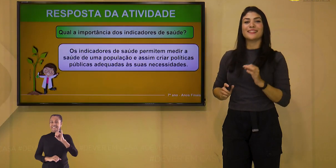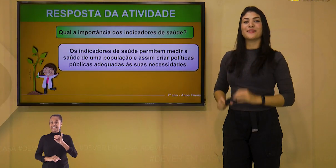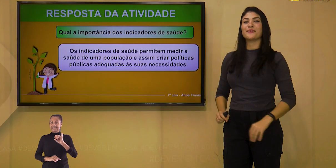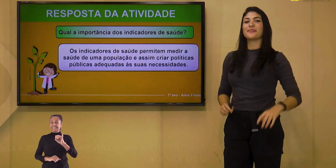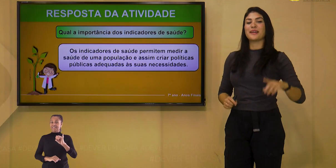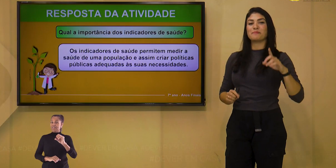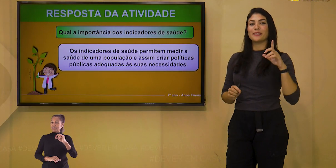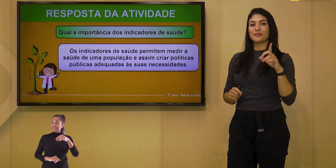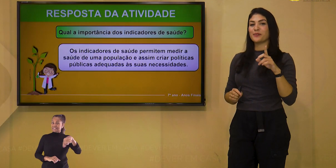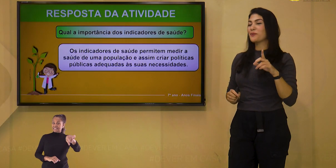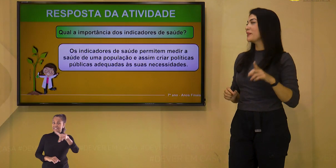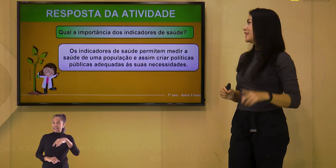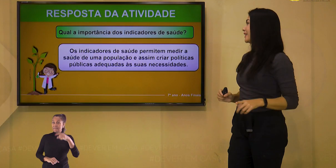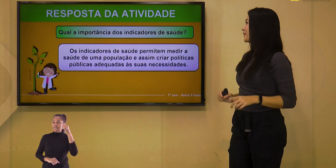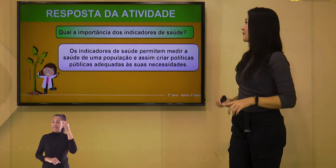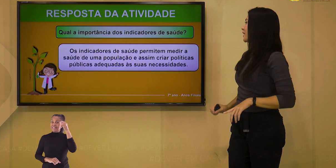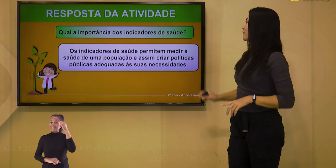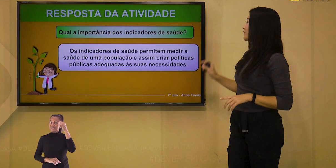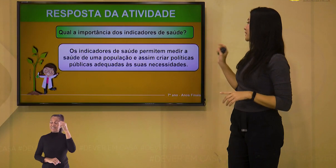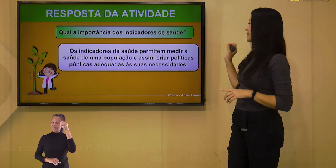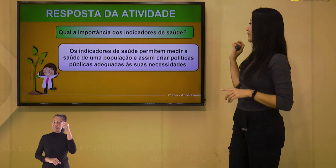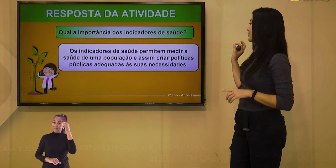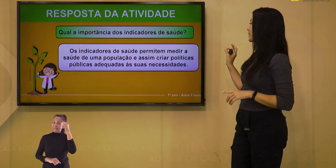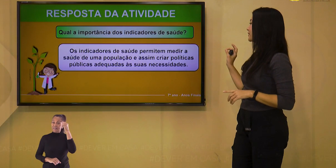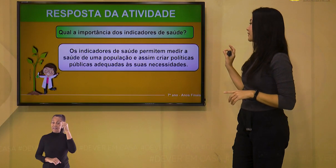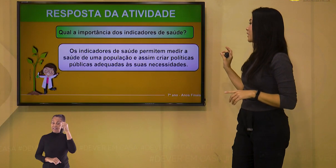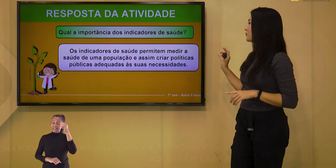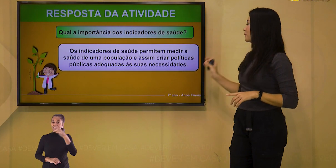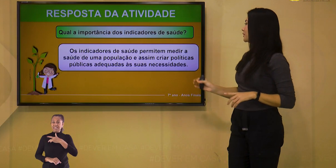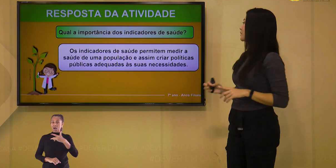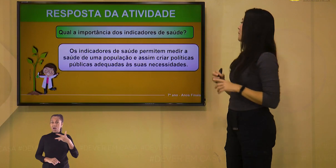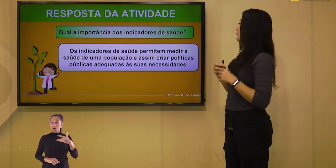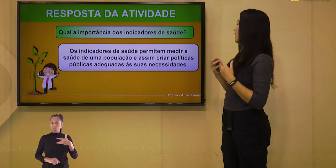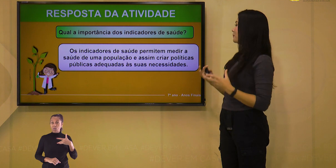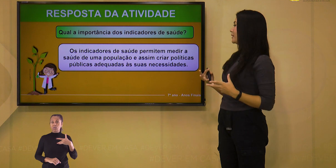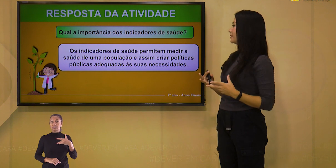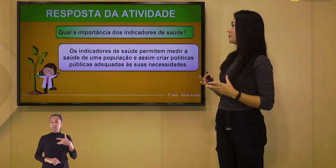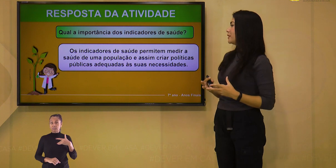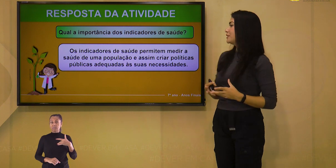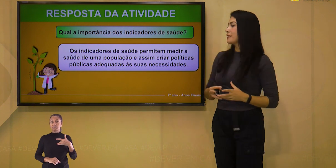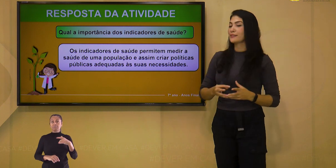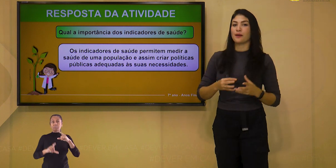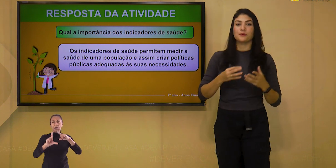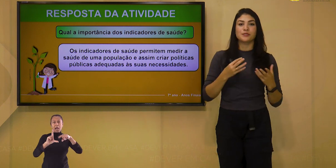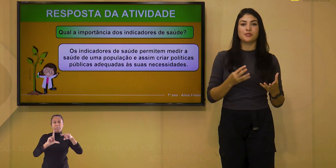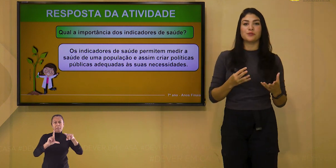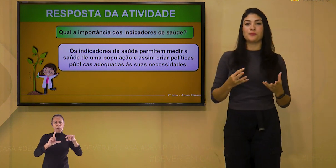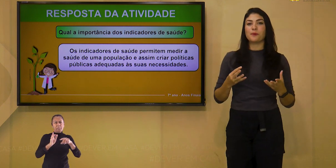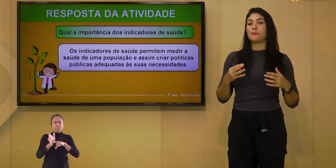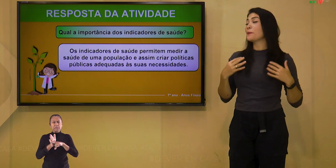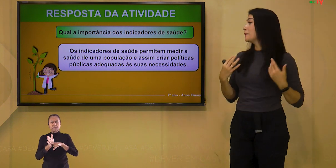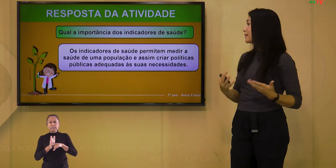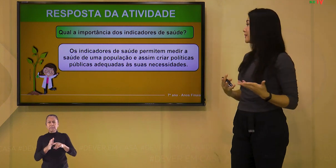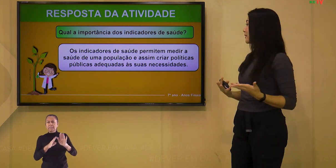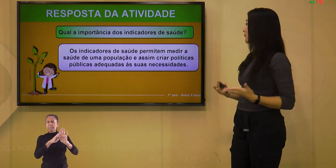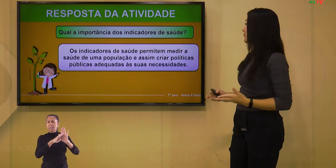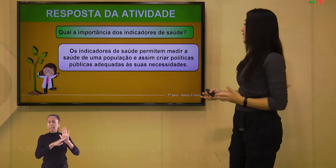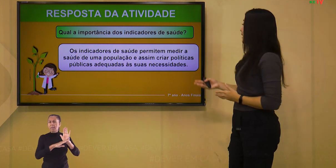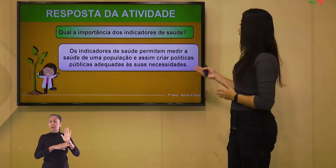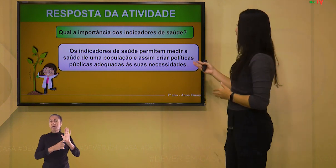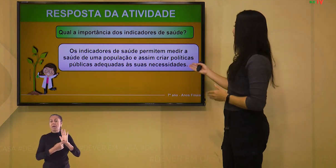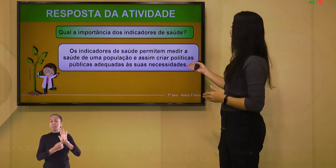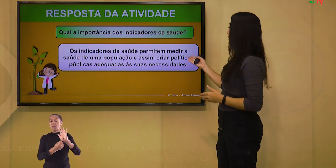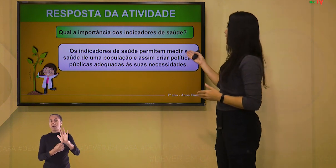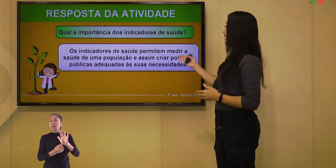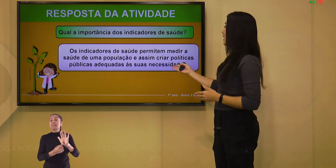Acertou quem pensou que os indicadores de saúde permitem medir a saúde de uma população